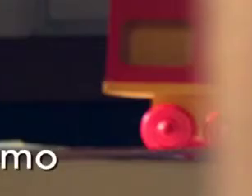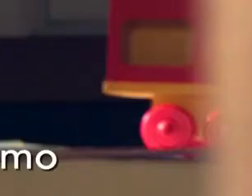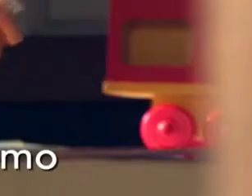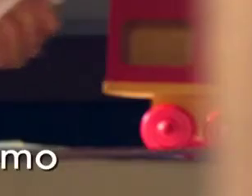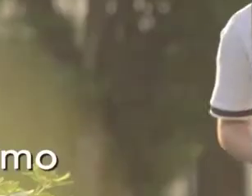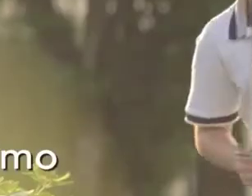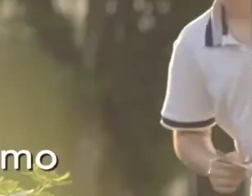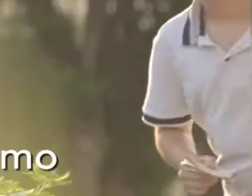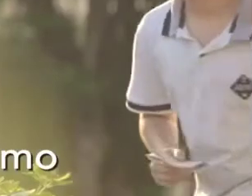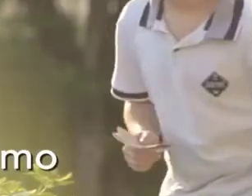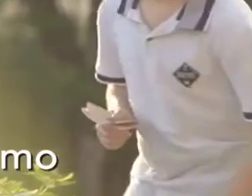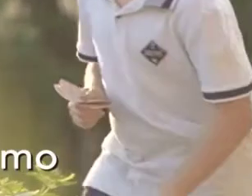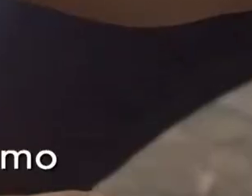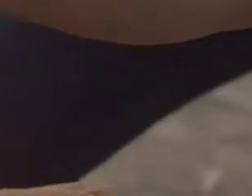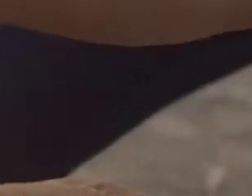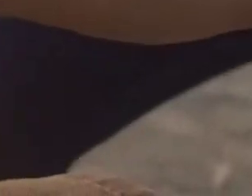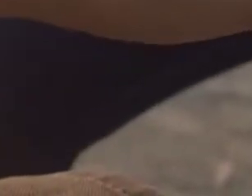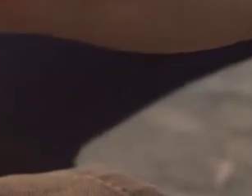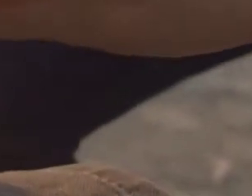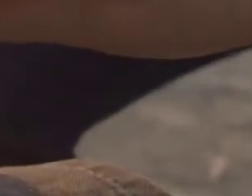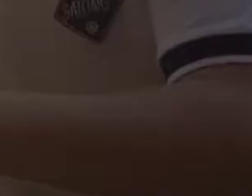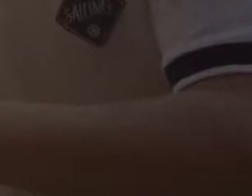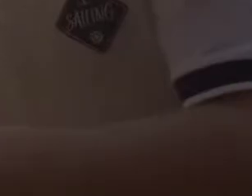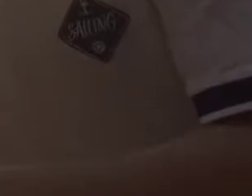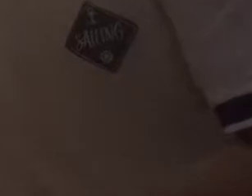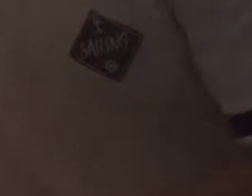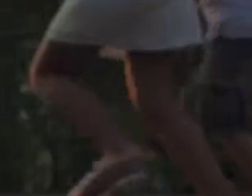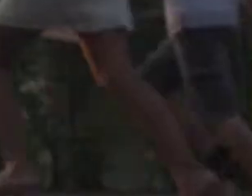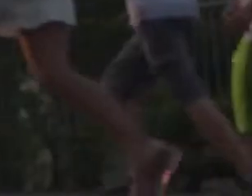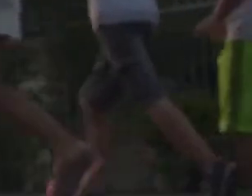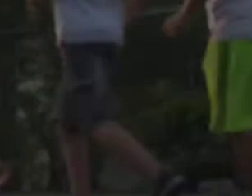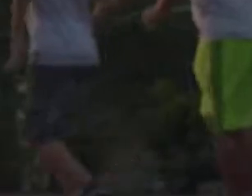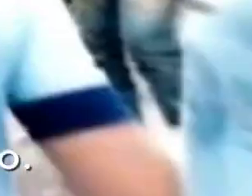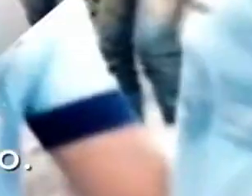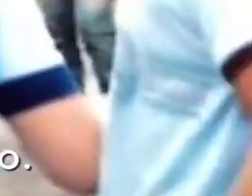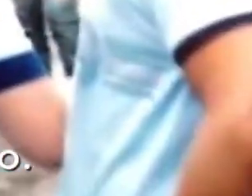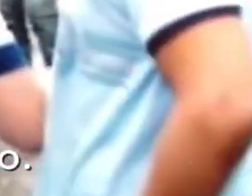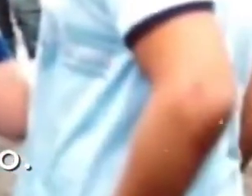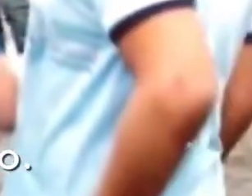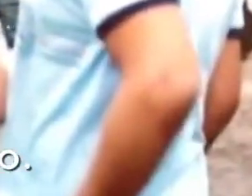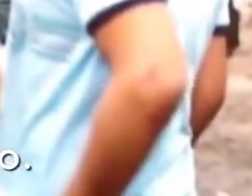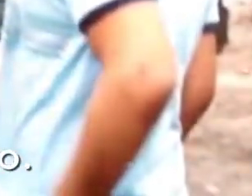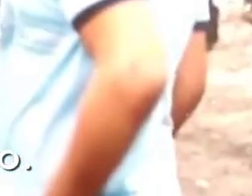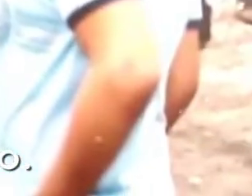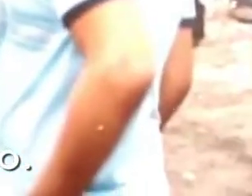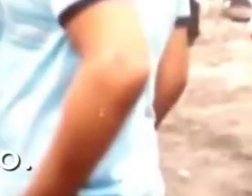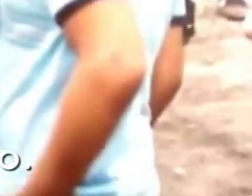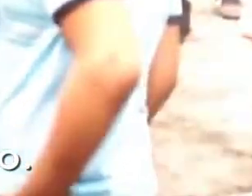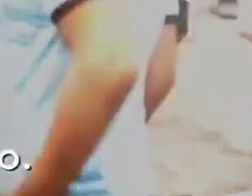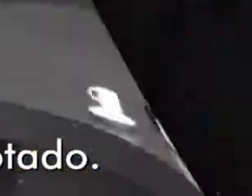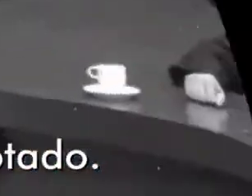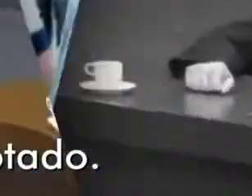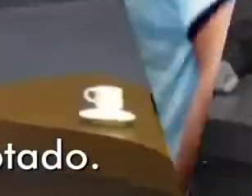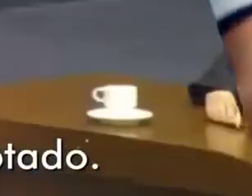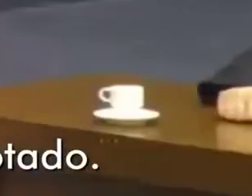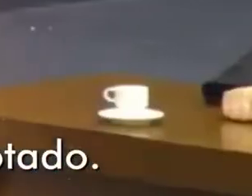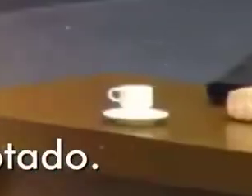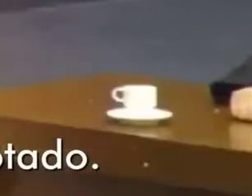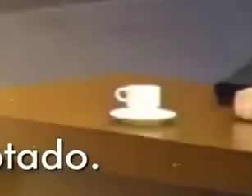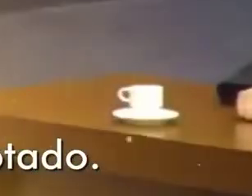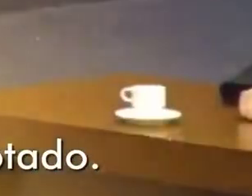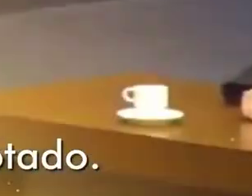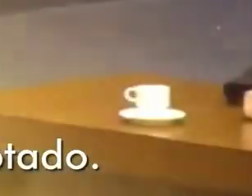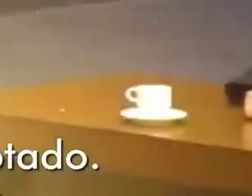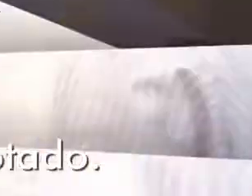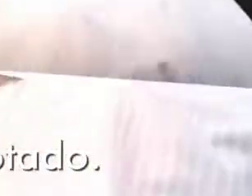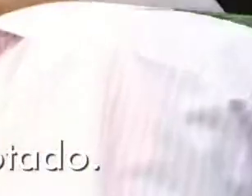missão de fé e amor ao próximo do menino Wendel traçou seu destino. Empreendedor social premiado, Wendel vereador